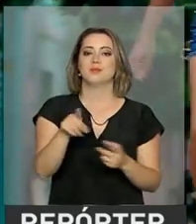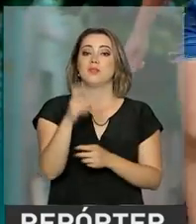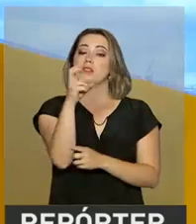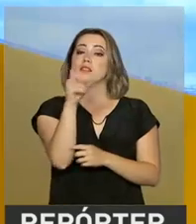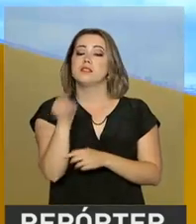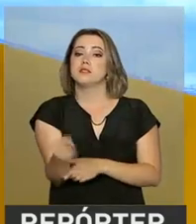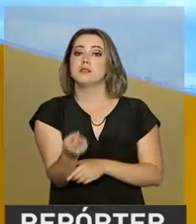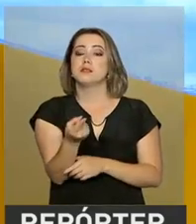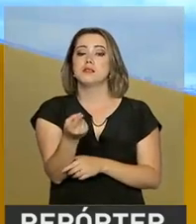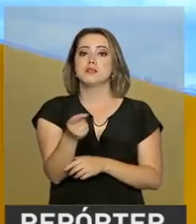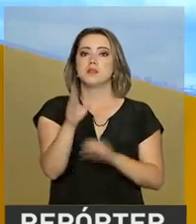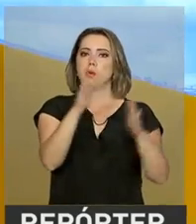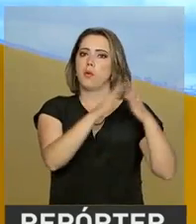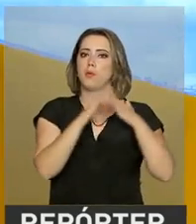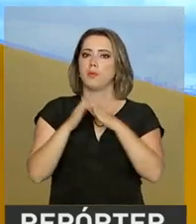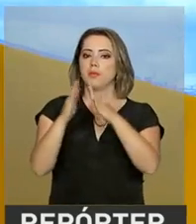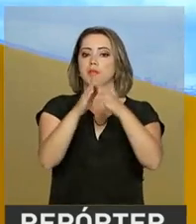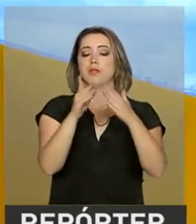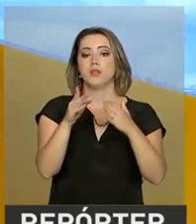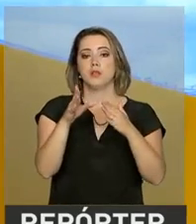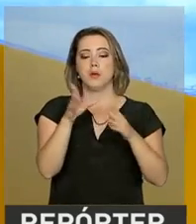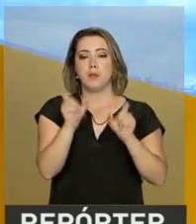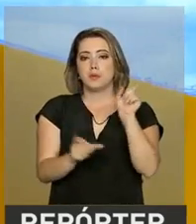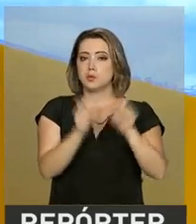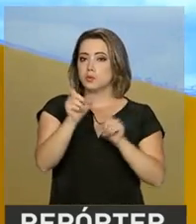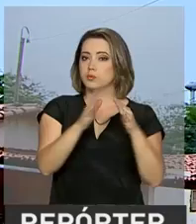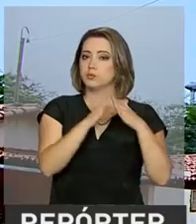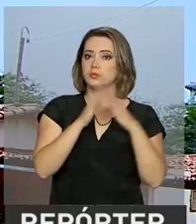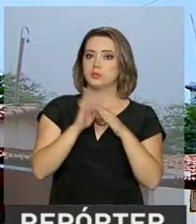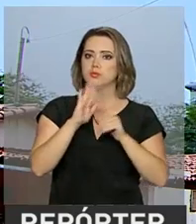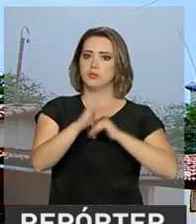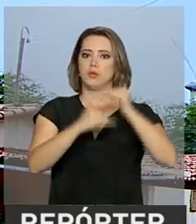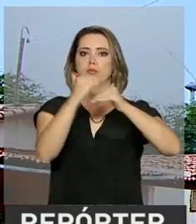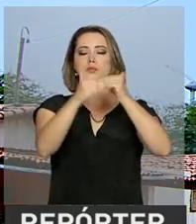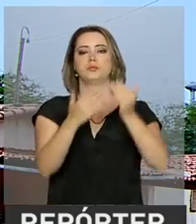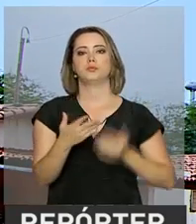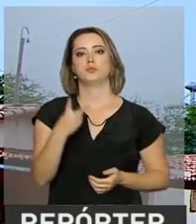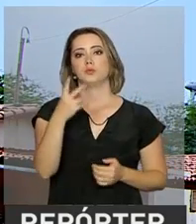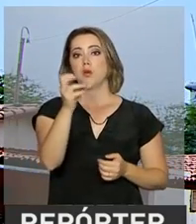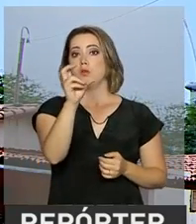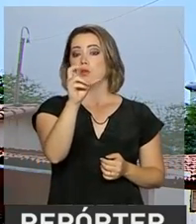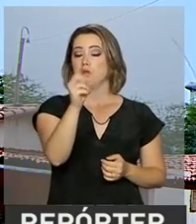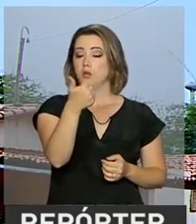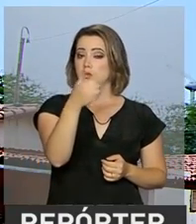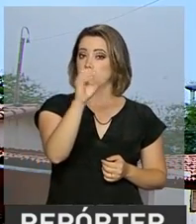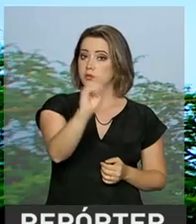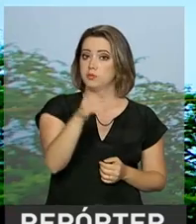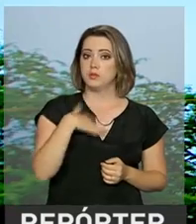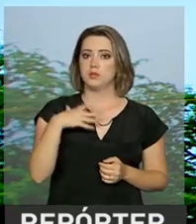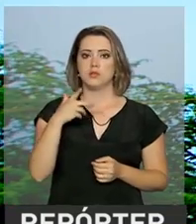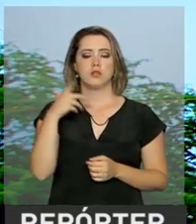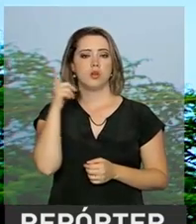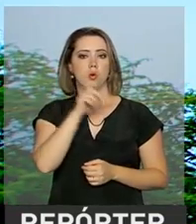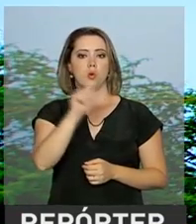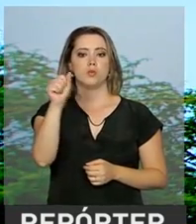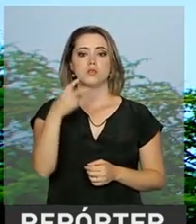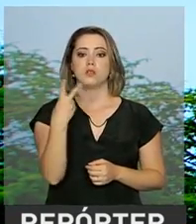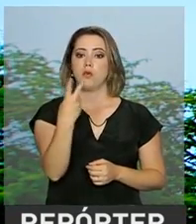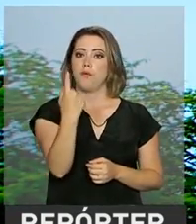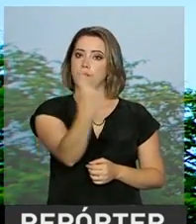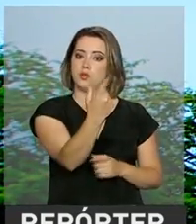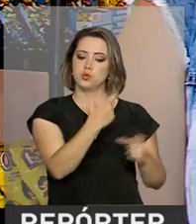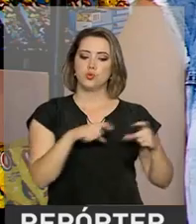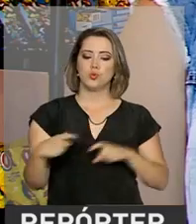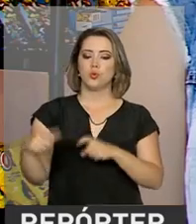habitantes e viu seu desenvolvimento dar um salto em pouco tempo. De 2010 para cá, a cidade ganhou 21 parques